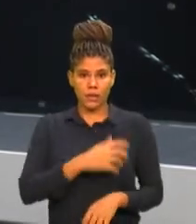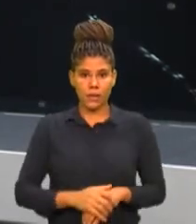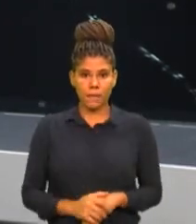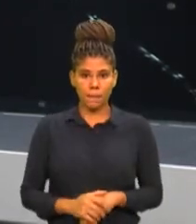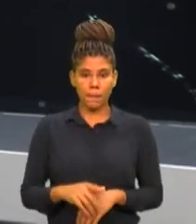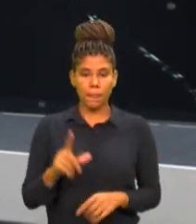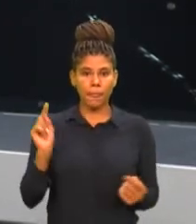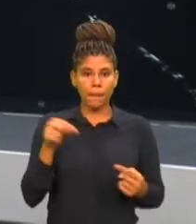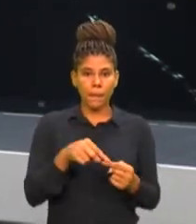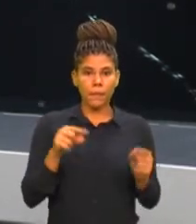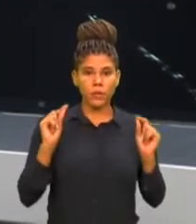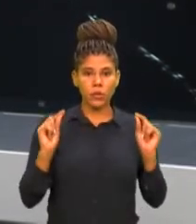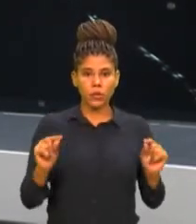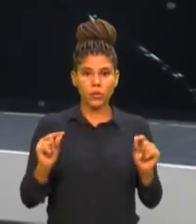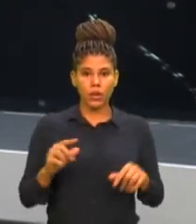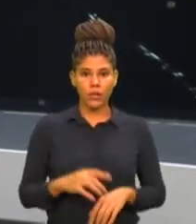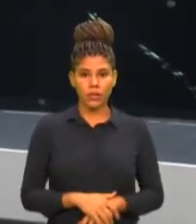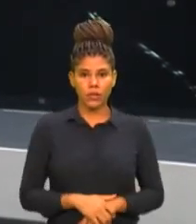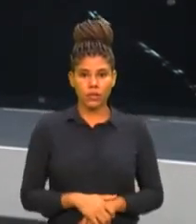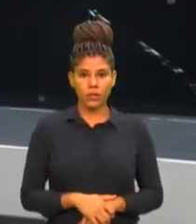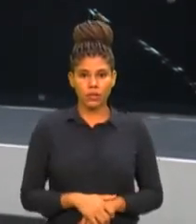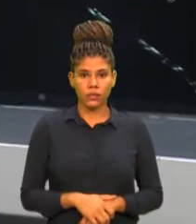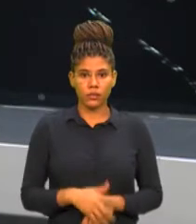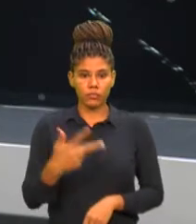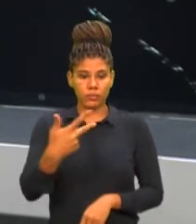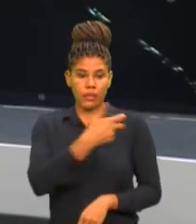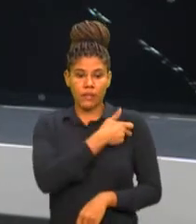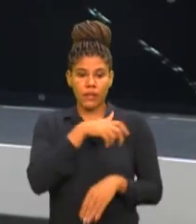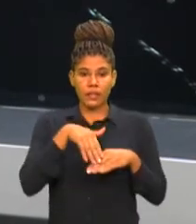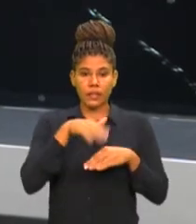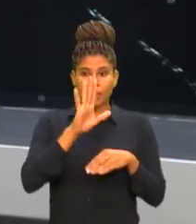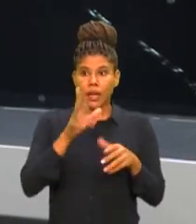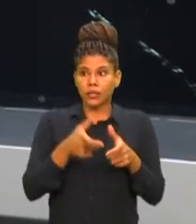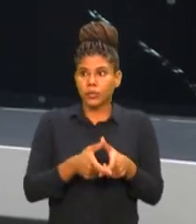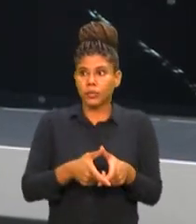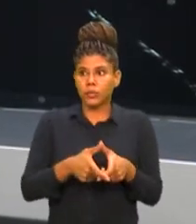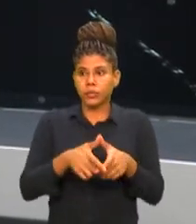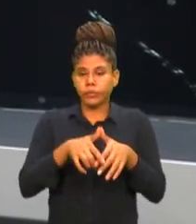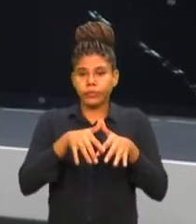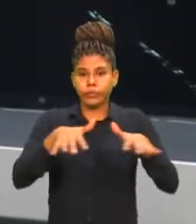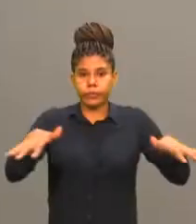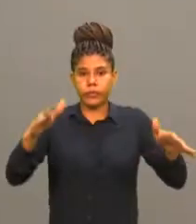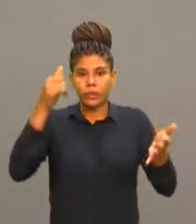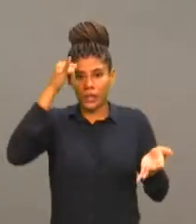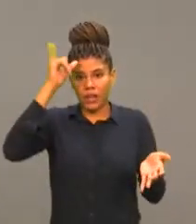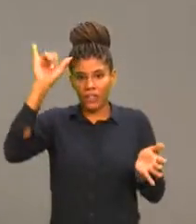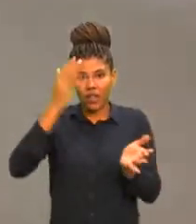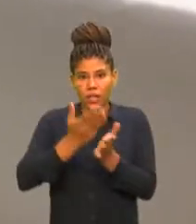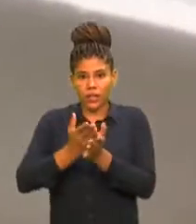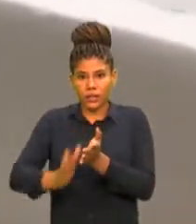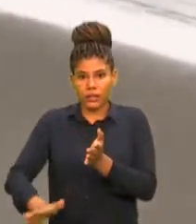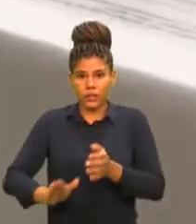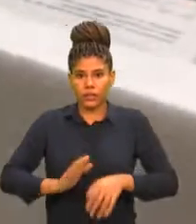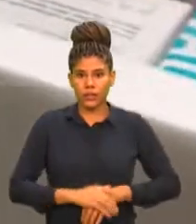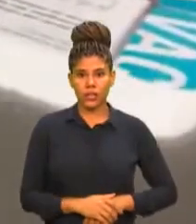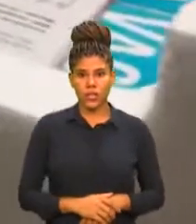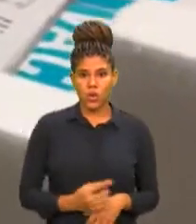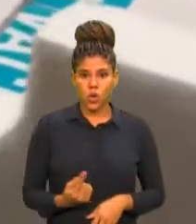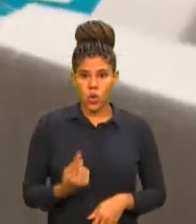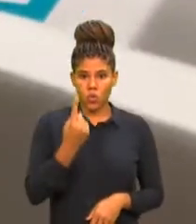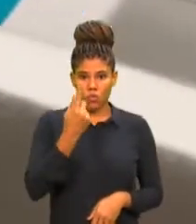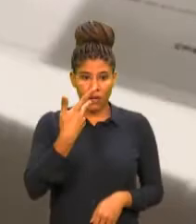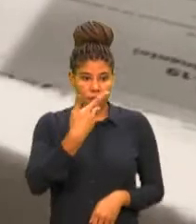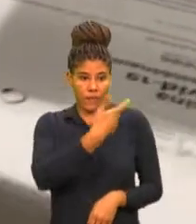objetivo tornar o alcance da vacina mais amplo e evitar desperdício. Um frasco de vacina para covid